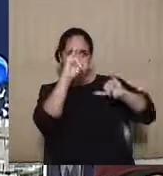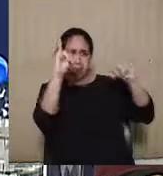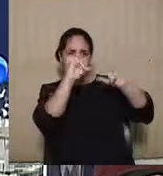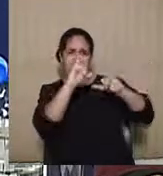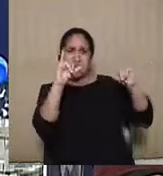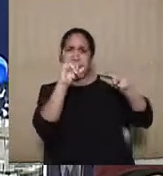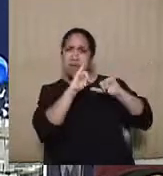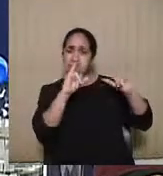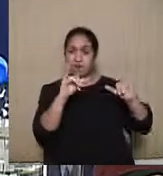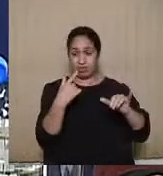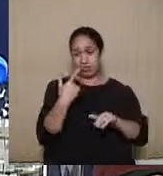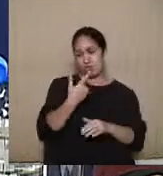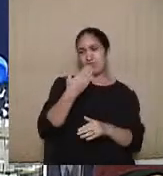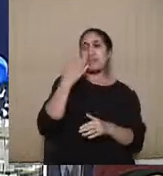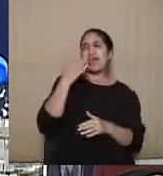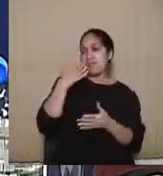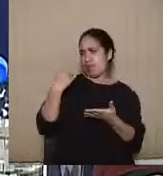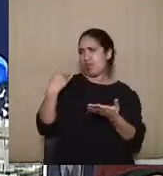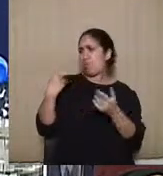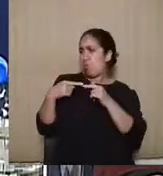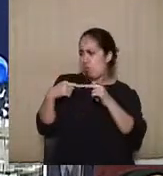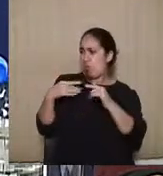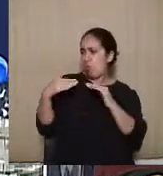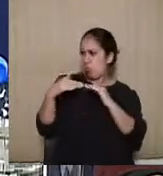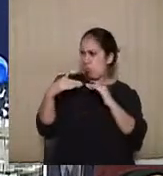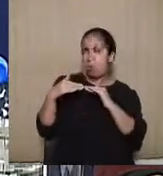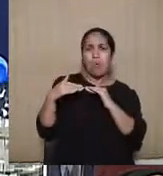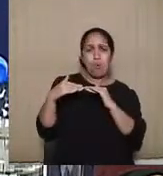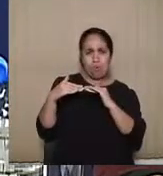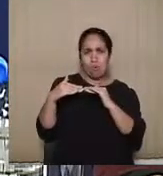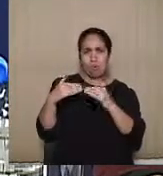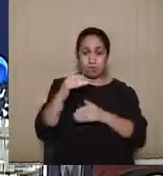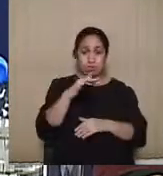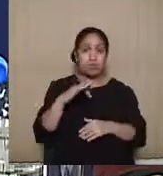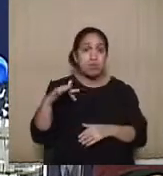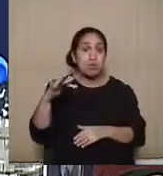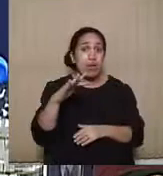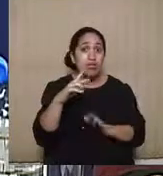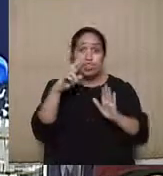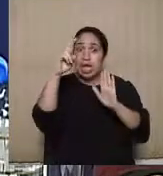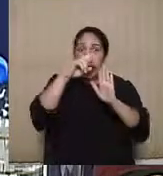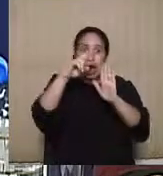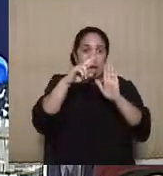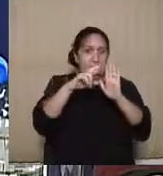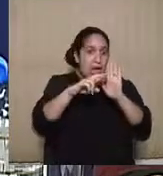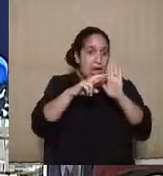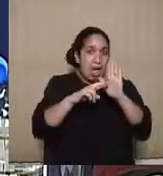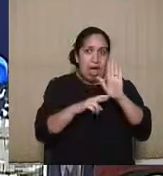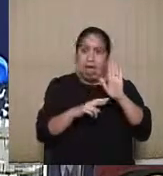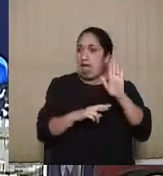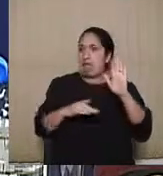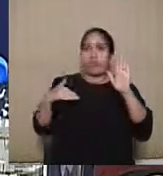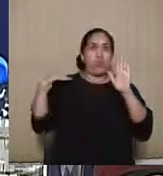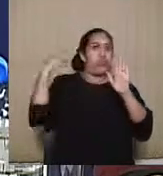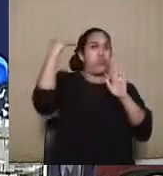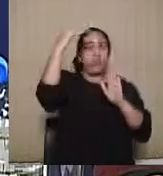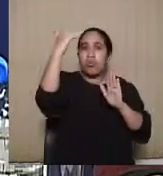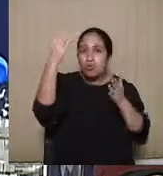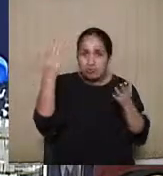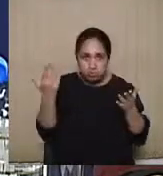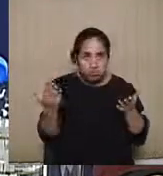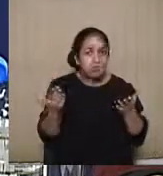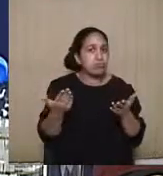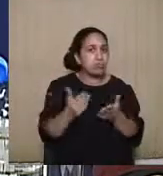que todos nós aqui temos esse consenso de que nós estamos num cenário de hiperregulamentação da propaganda, que muitas vezes acaba